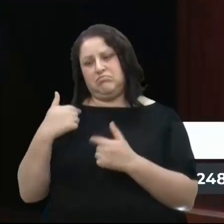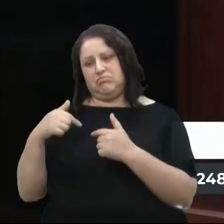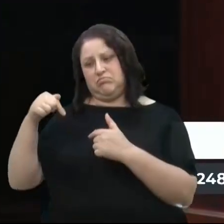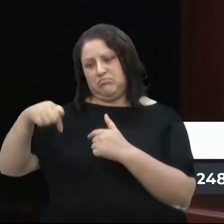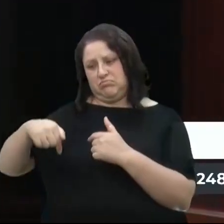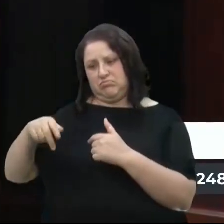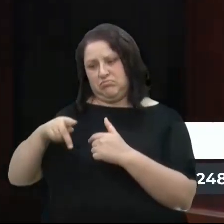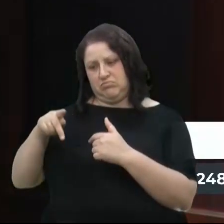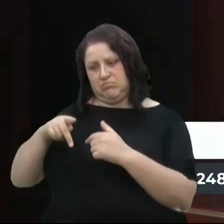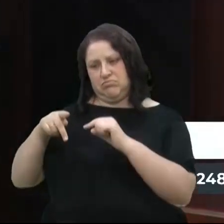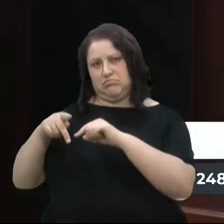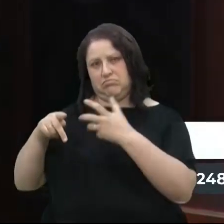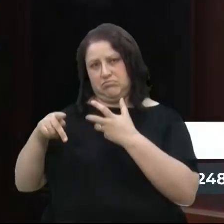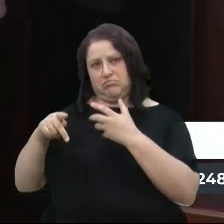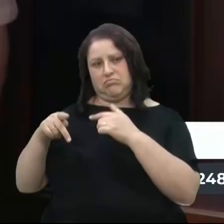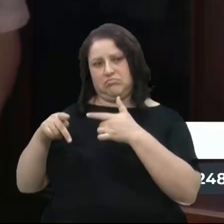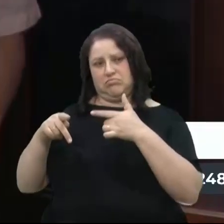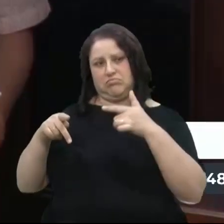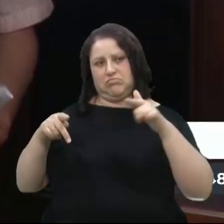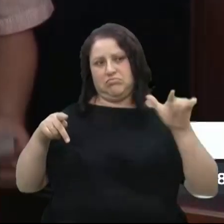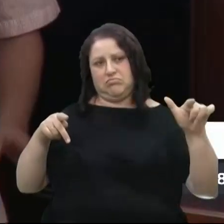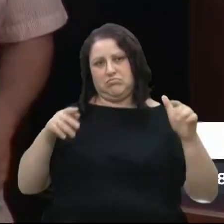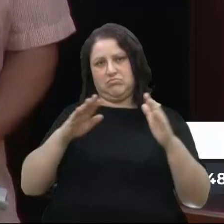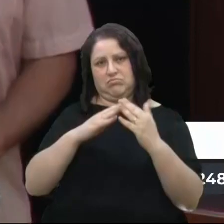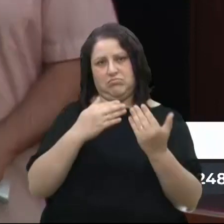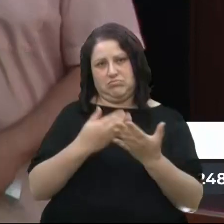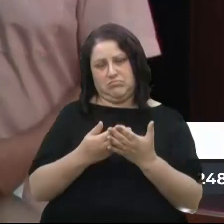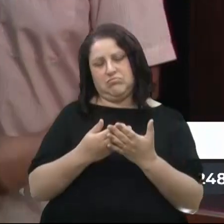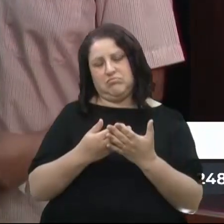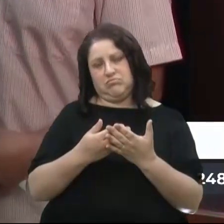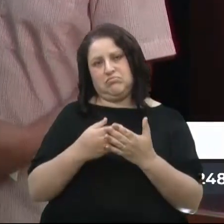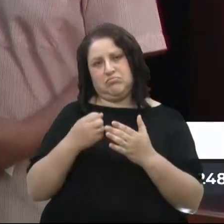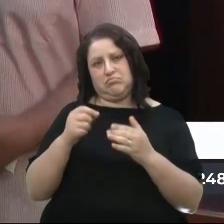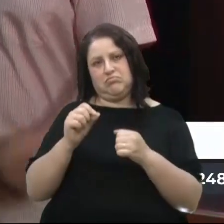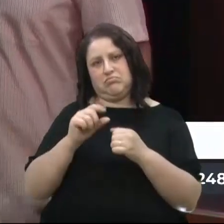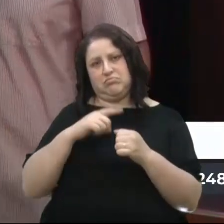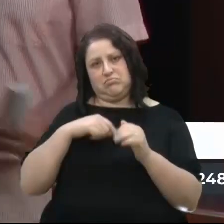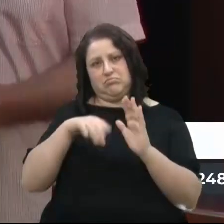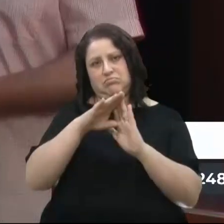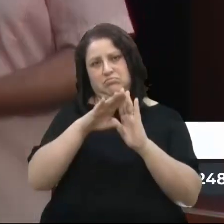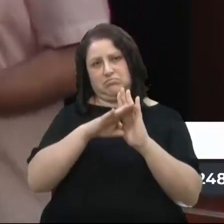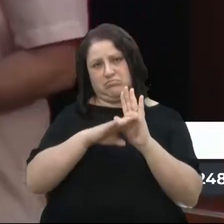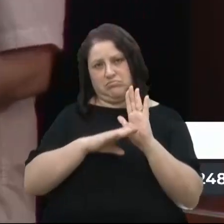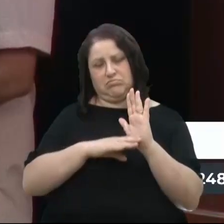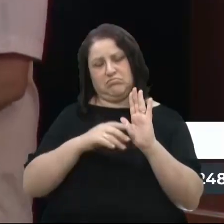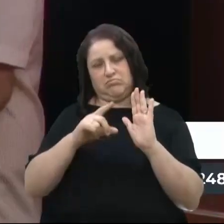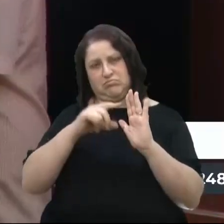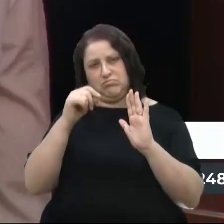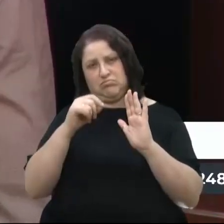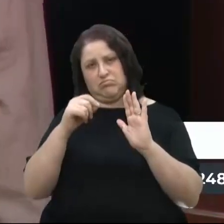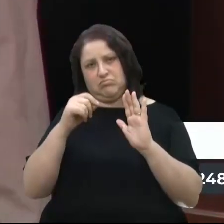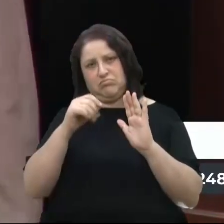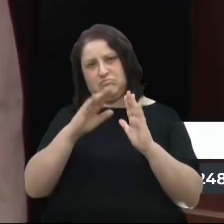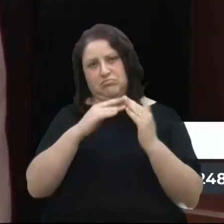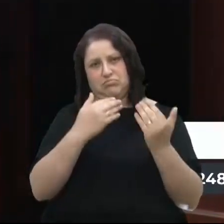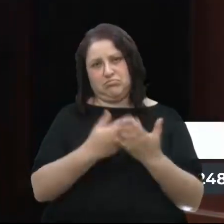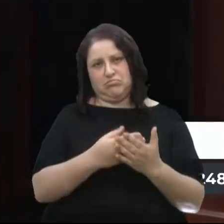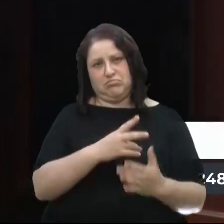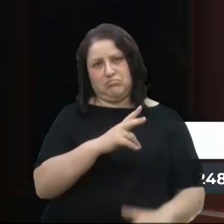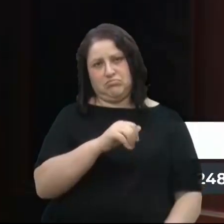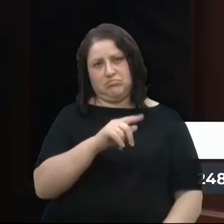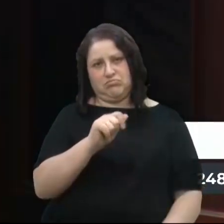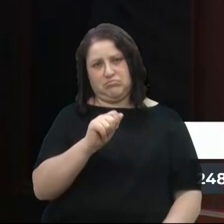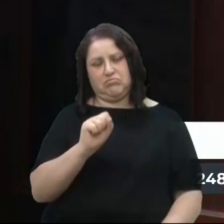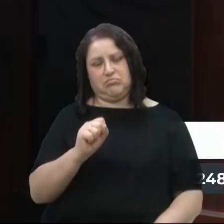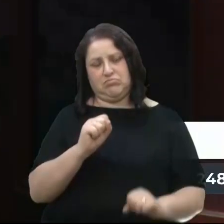escola. Então, eu vou para essa lista da alteração de designação e escolher uma escola e uma vaga em que eu esteja apto. Ocorre